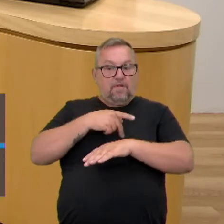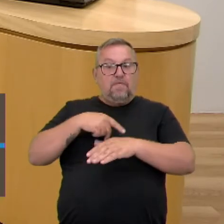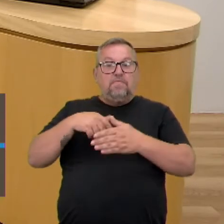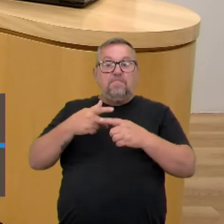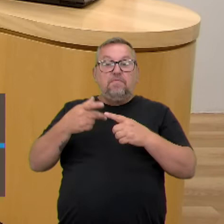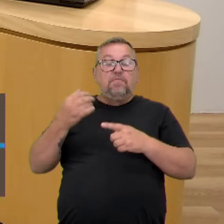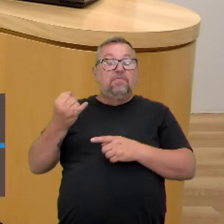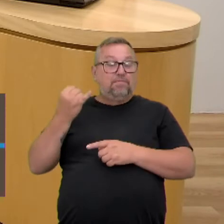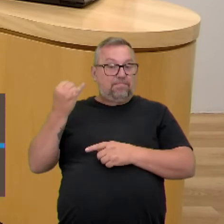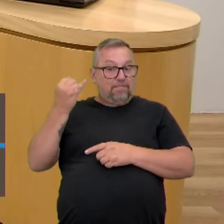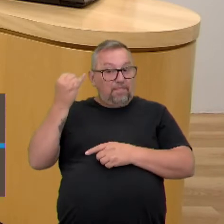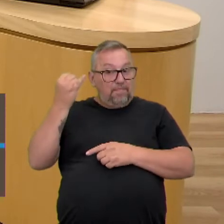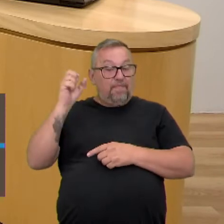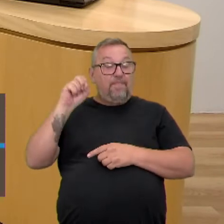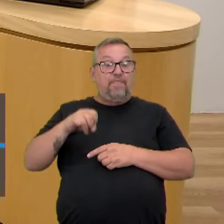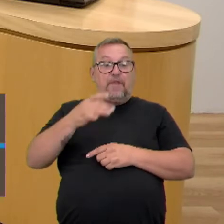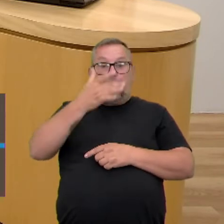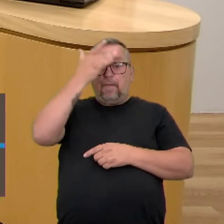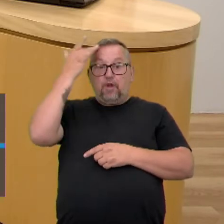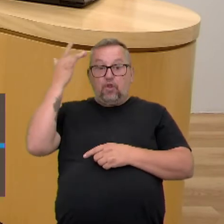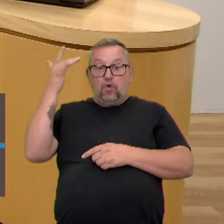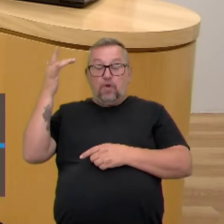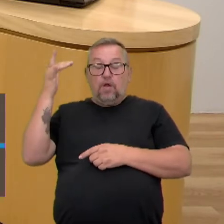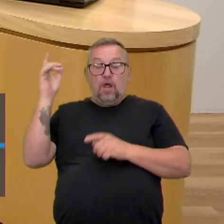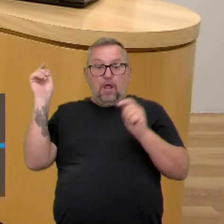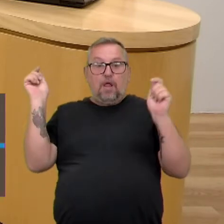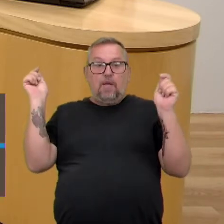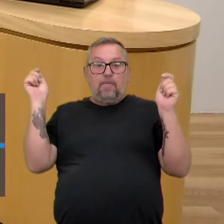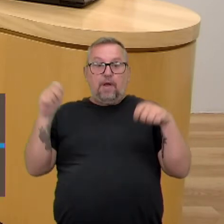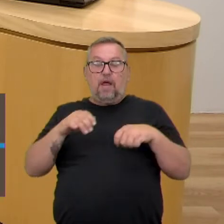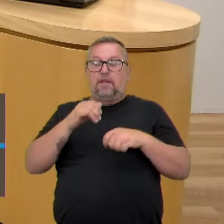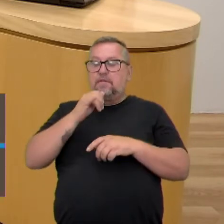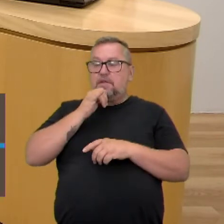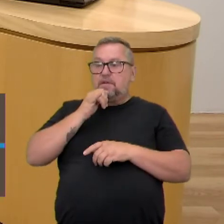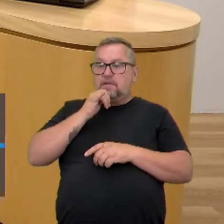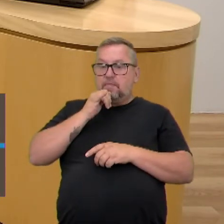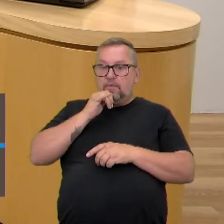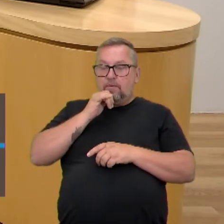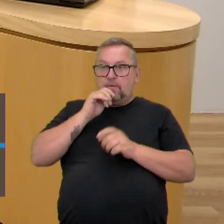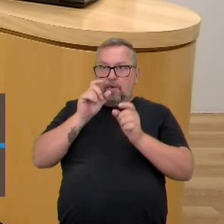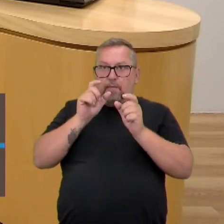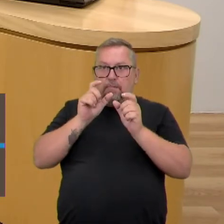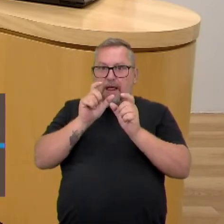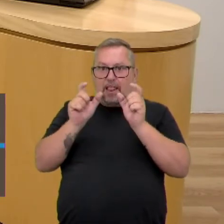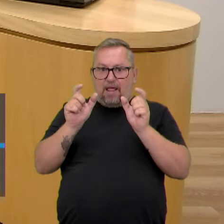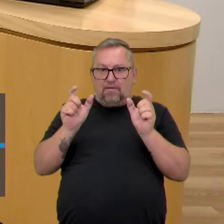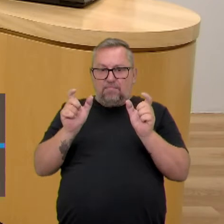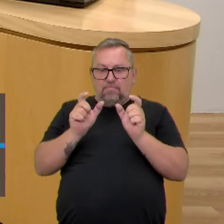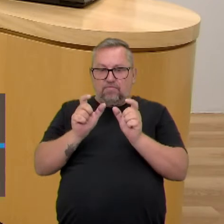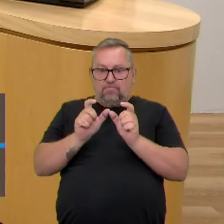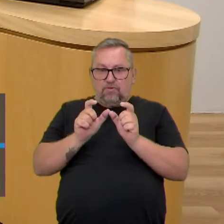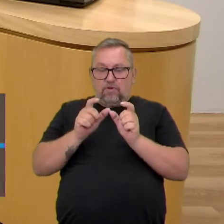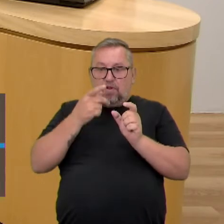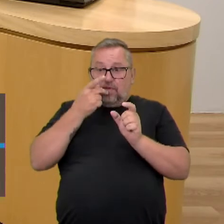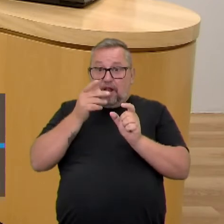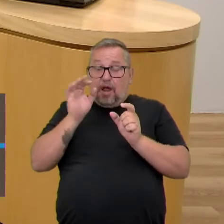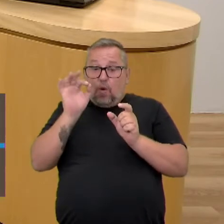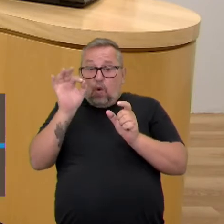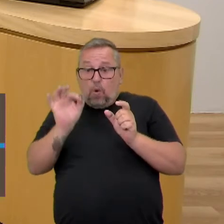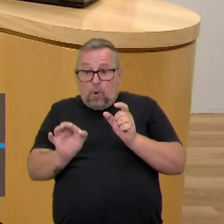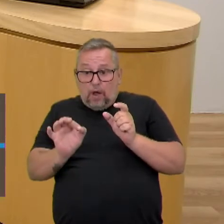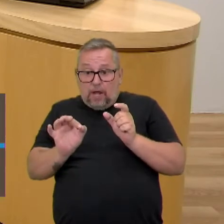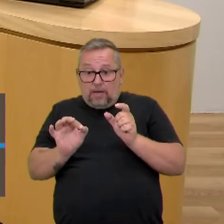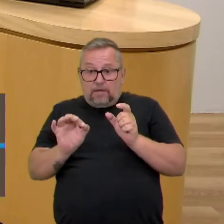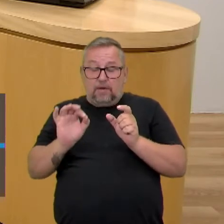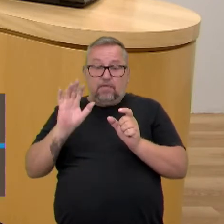interessante. Se a pessoa é capaz de, com poucas palavras, dizer de uma forma muito correta determinado